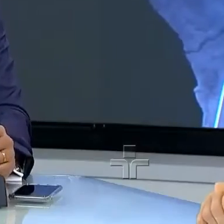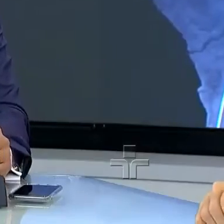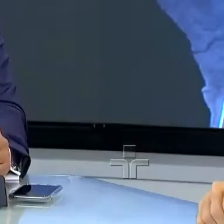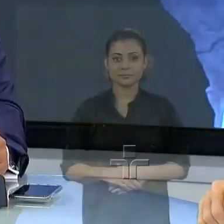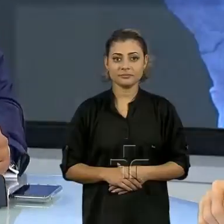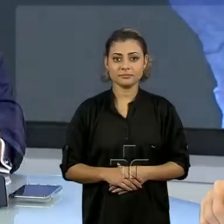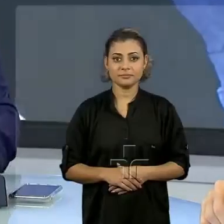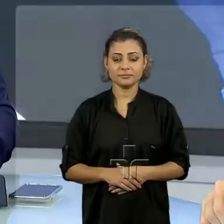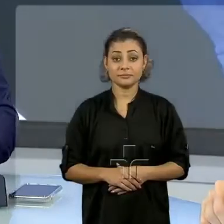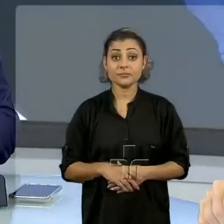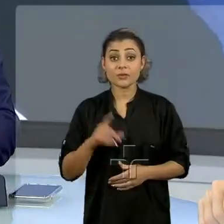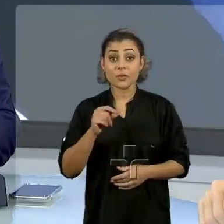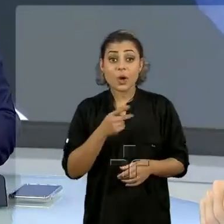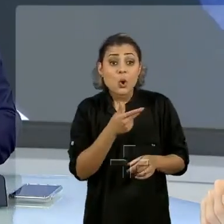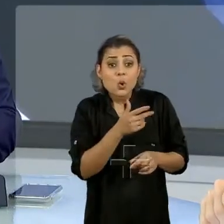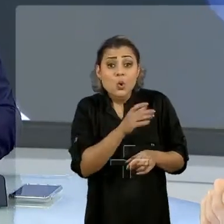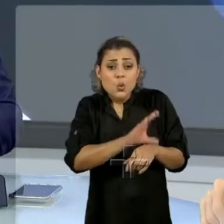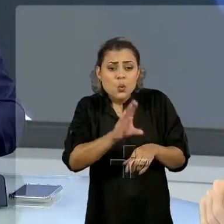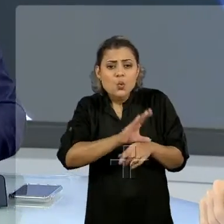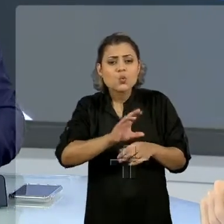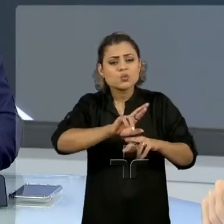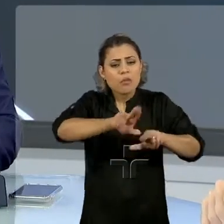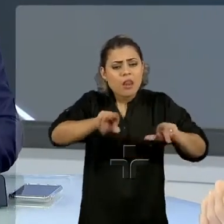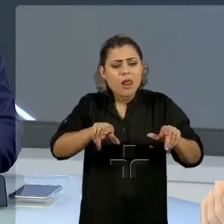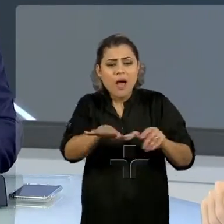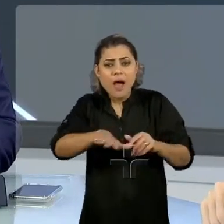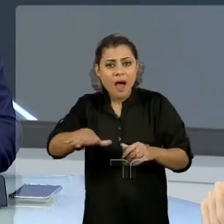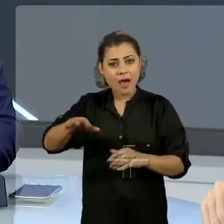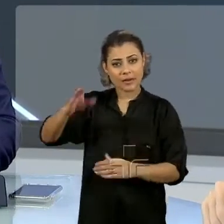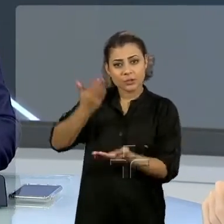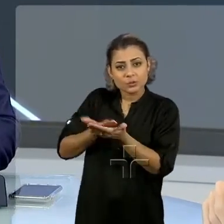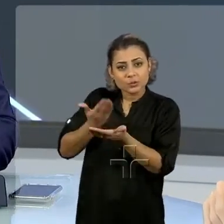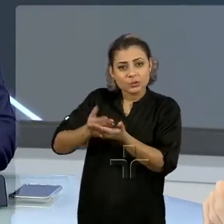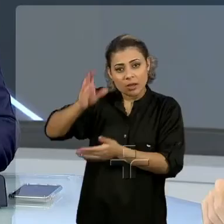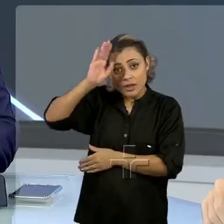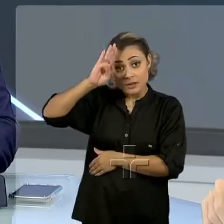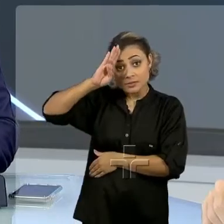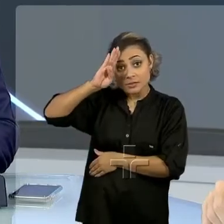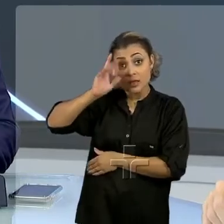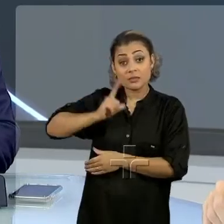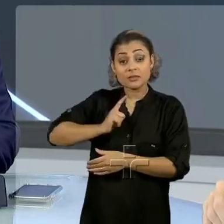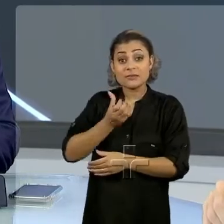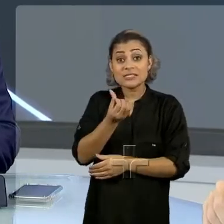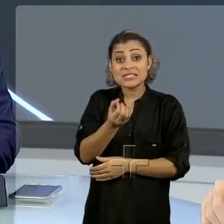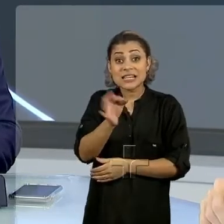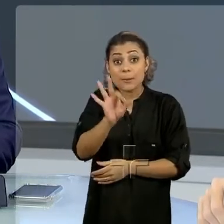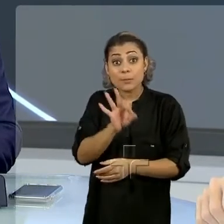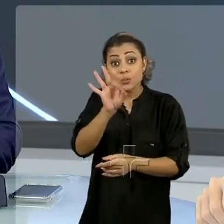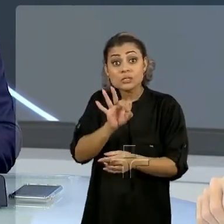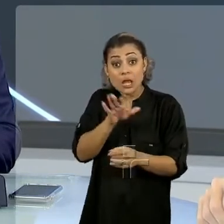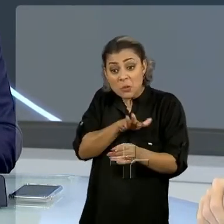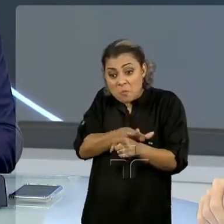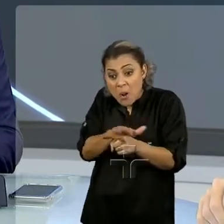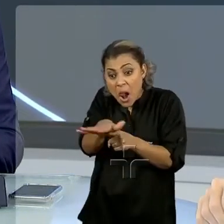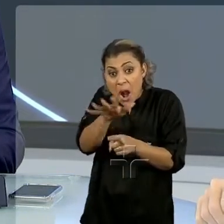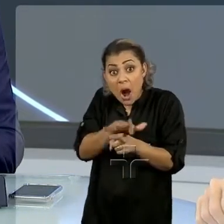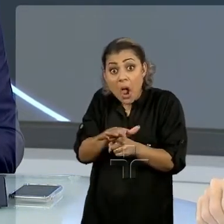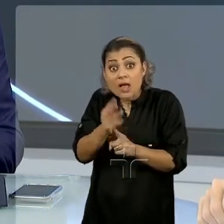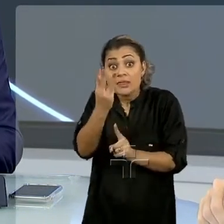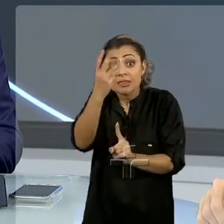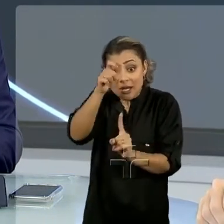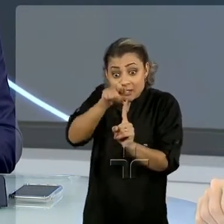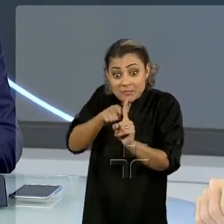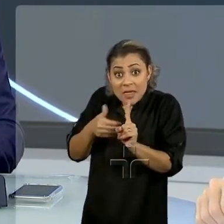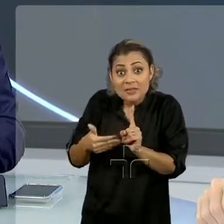A busca por cursos preparatórios para carreira no Exército teve alta de mais de 60% nos três primeiros